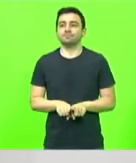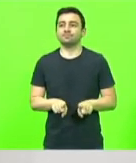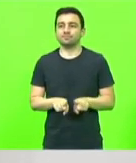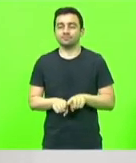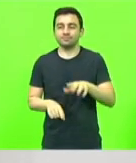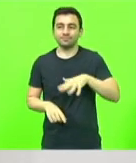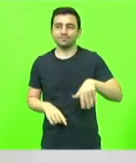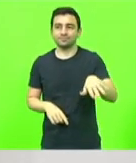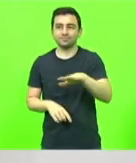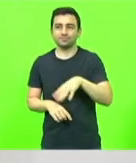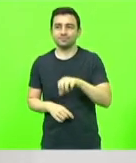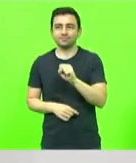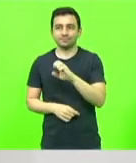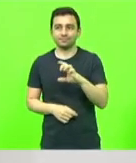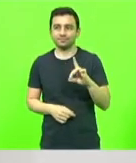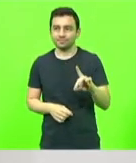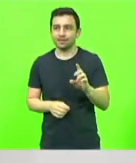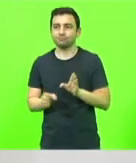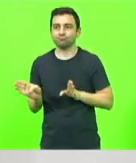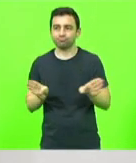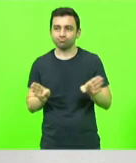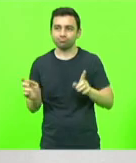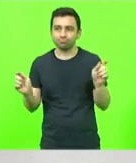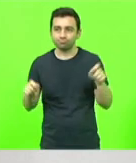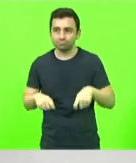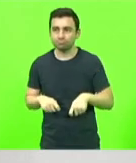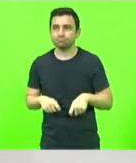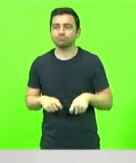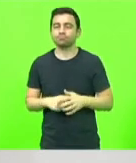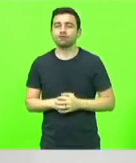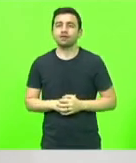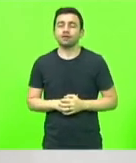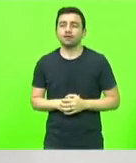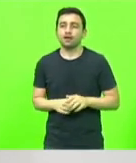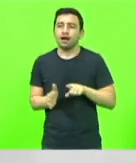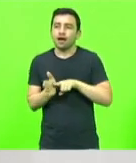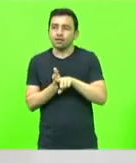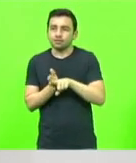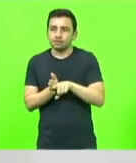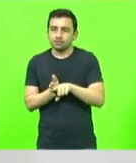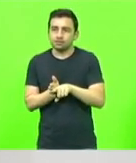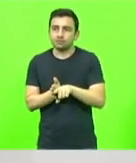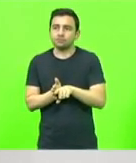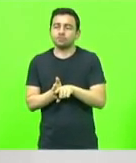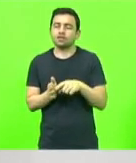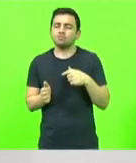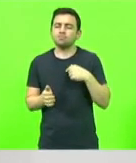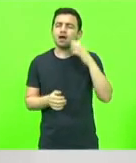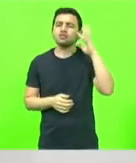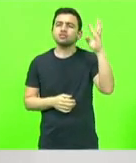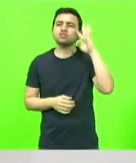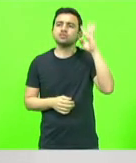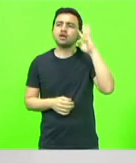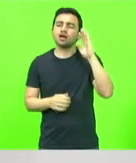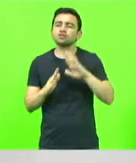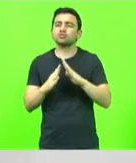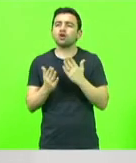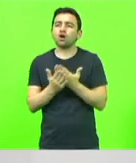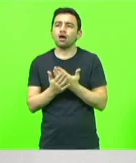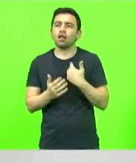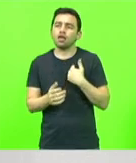análise de viabilidade pela sede. Imagine se uma escola dessas que eu apresentei está em